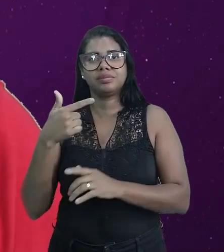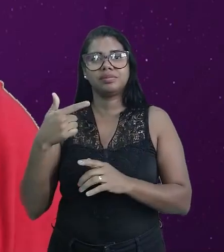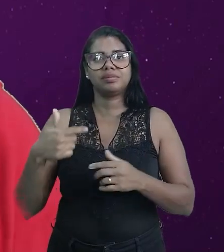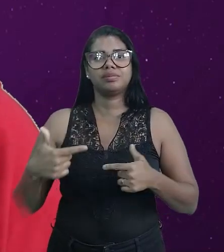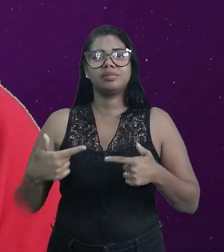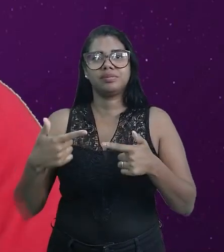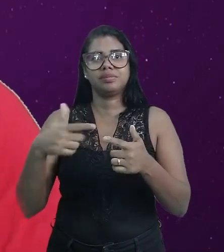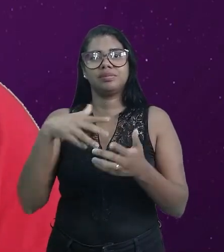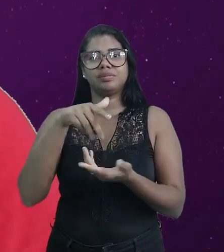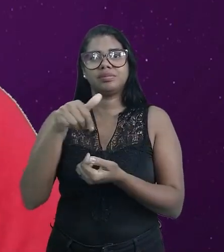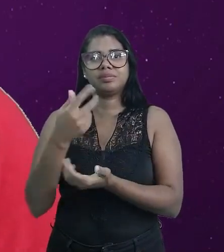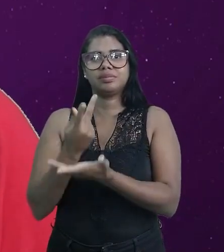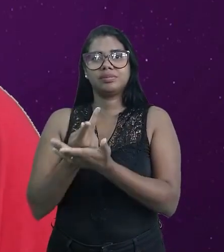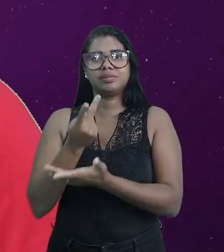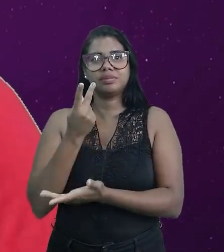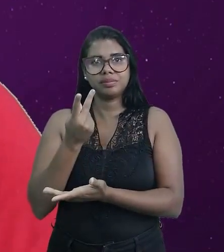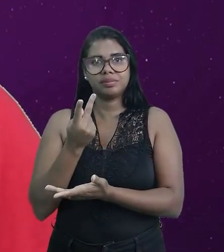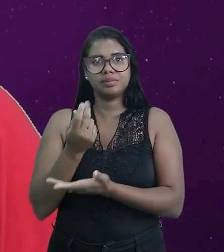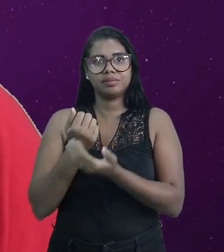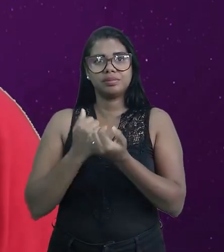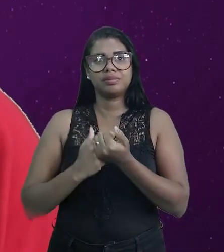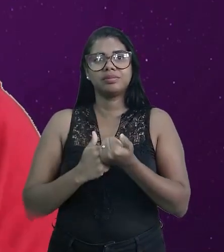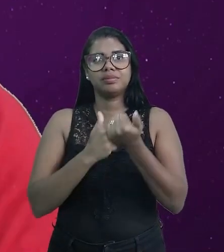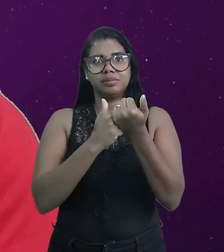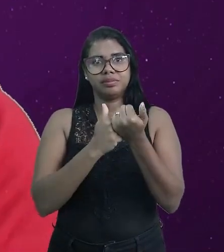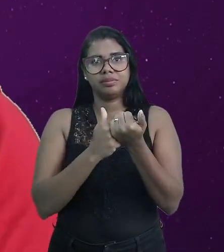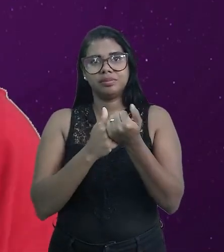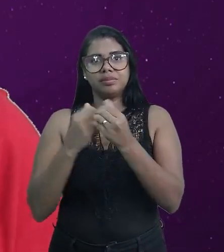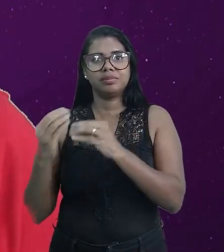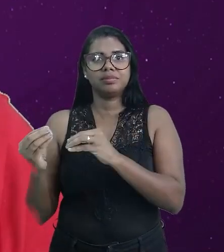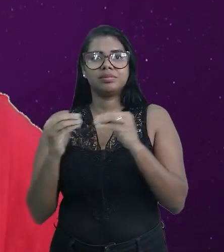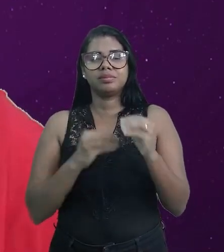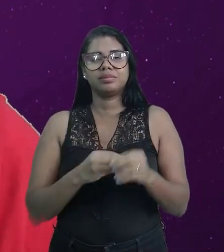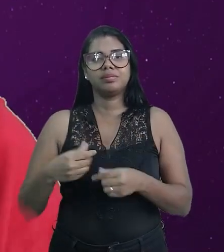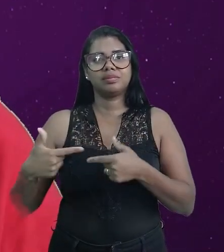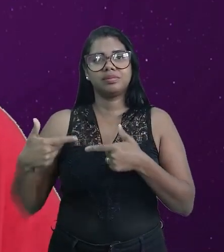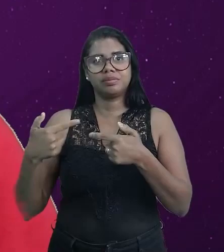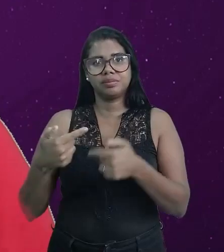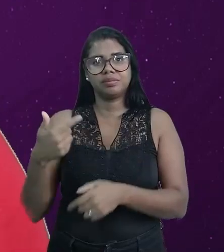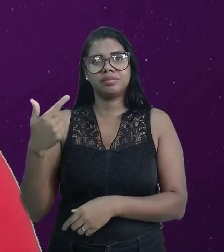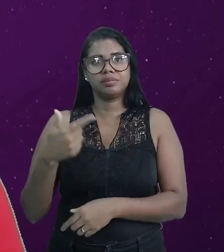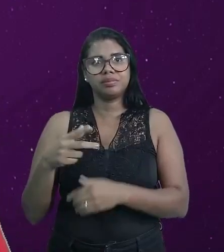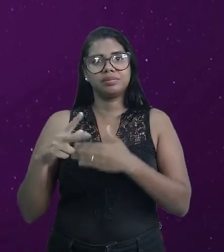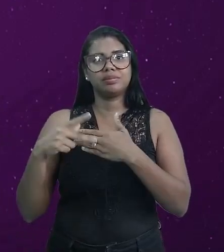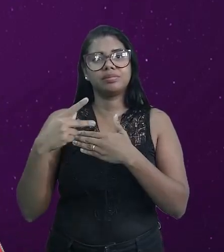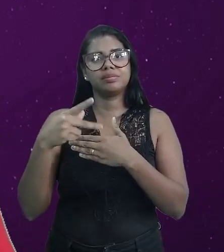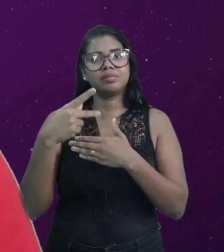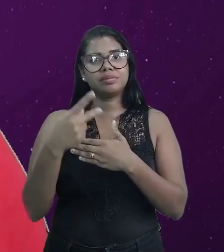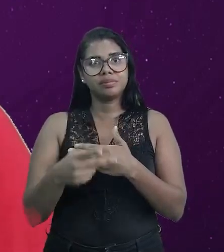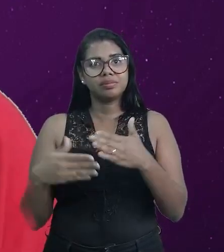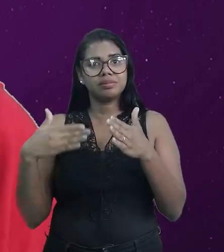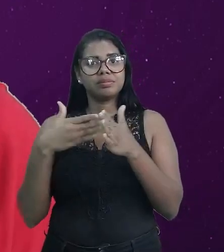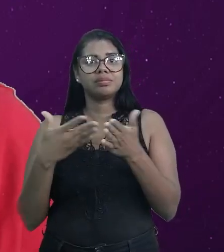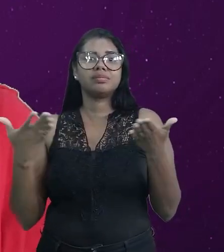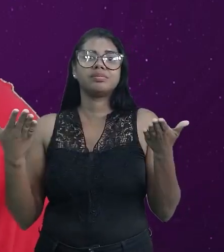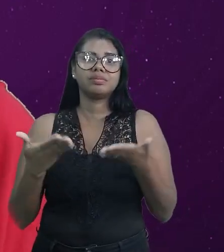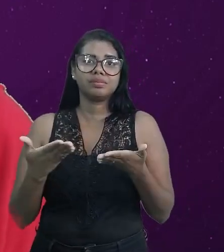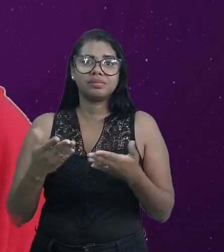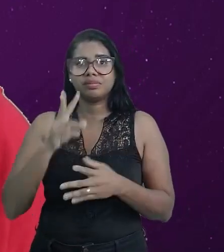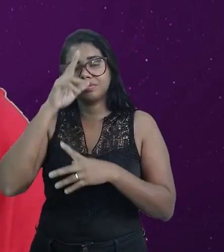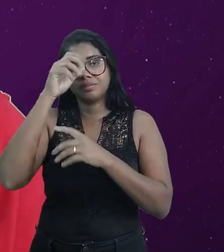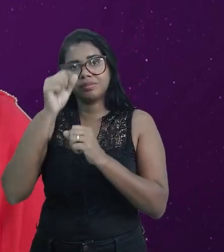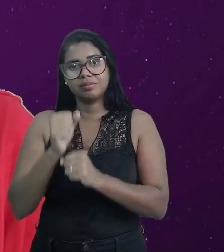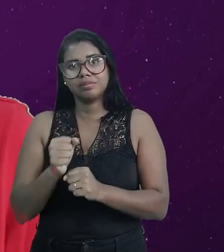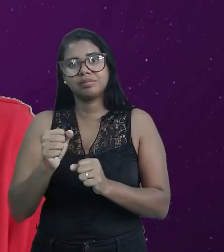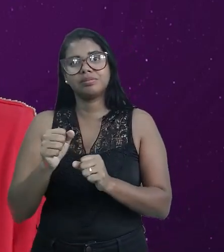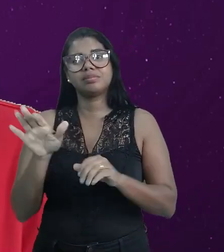mas que, para tentar resolver ali, ajudar os refugiados da Segunda Guerra, mas que permanece até hoje muito forte, fazendo